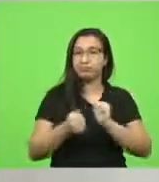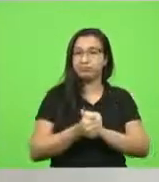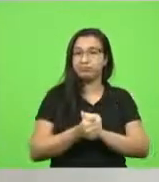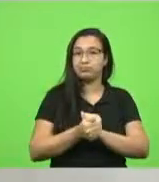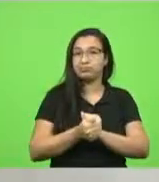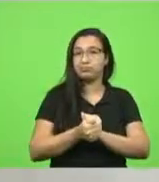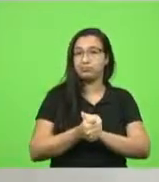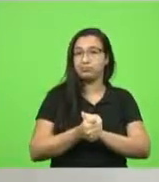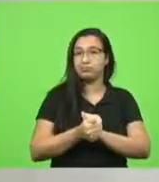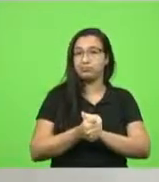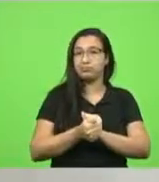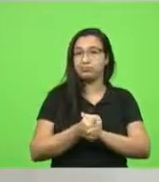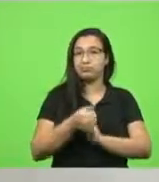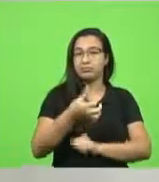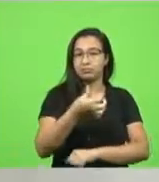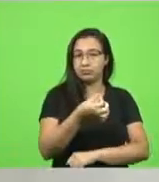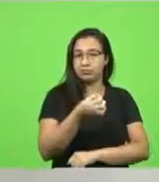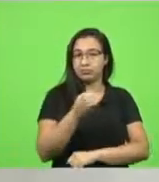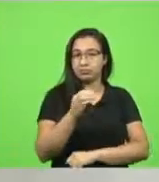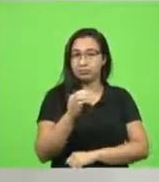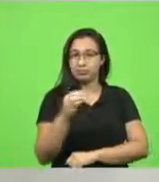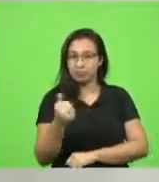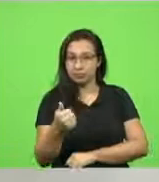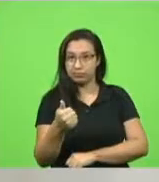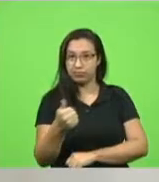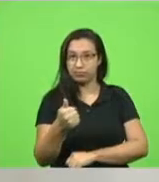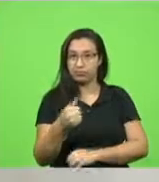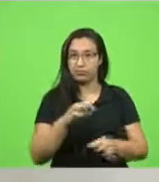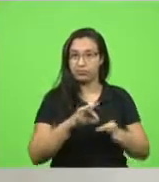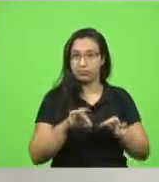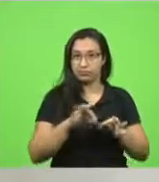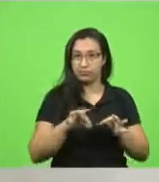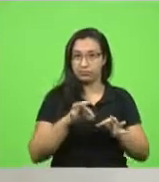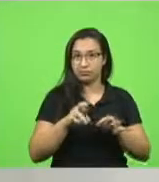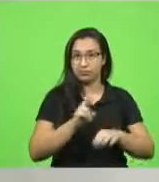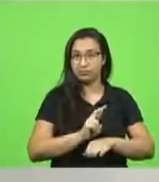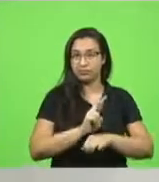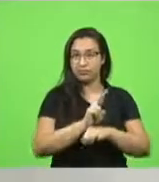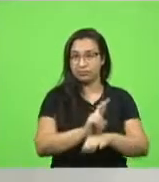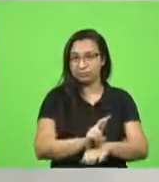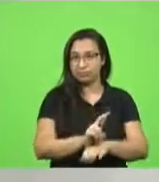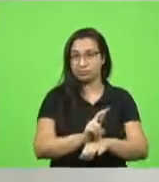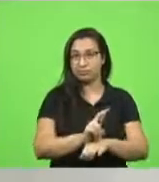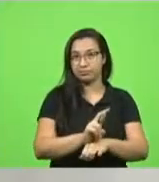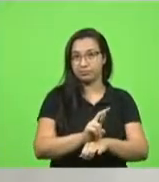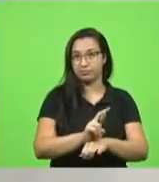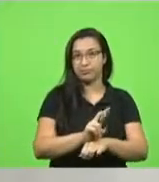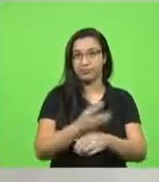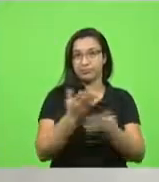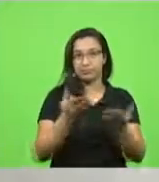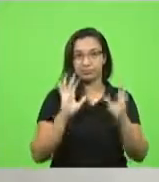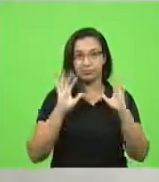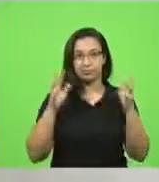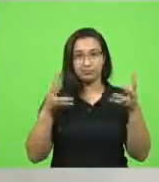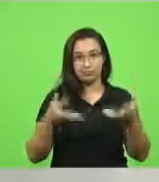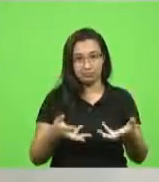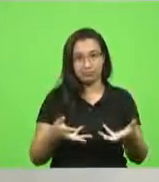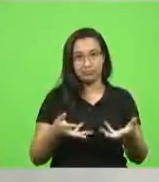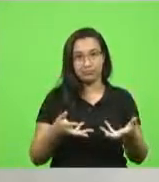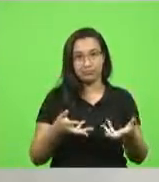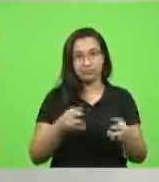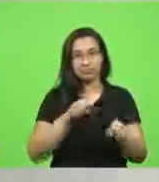61 entidades representativas de fóruns da educação, de